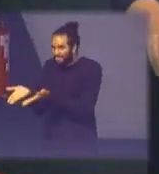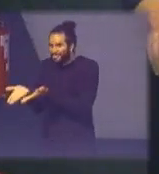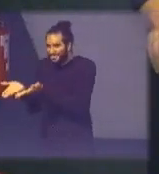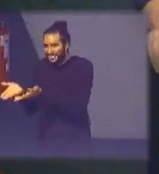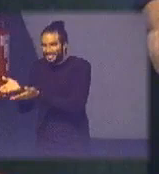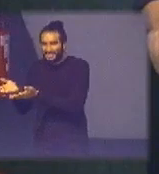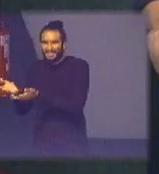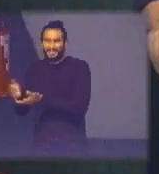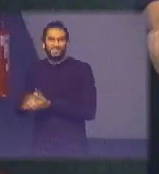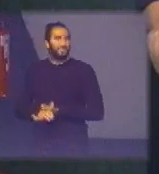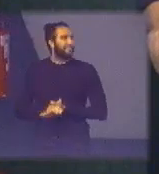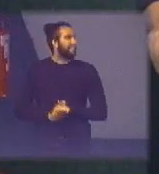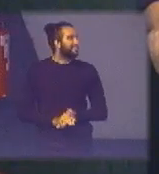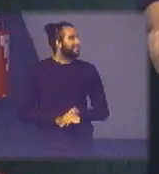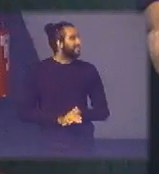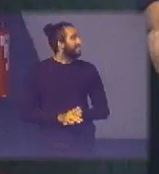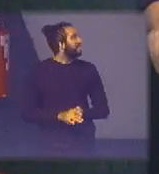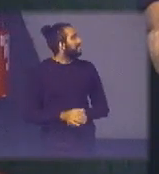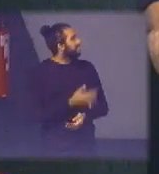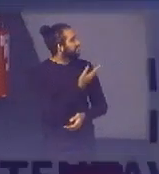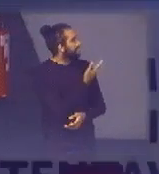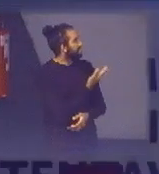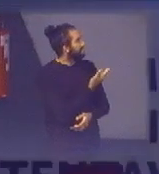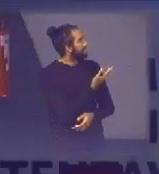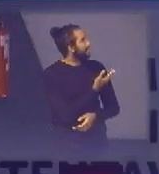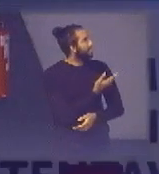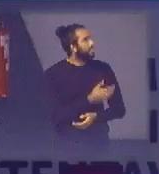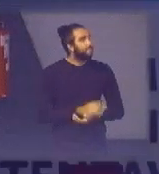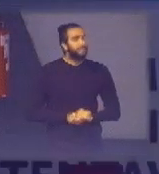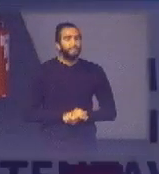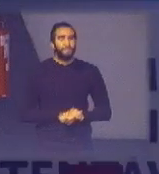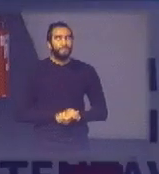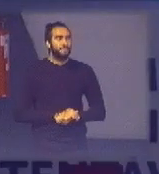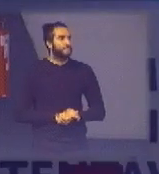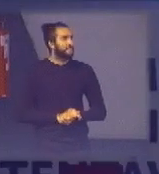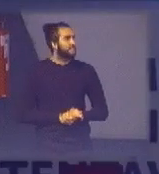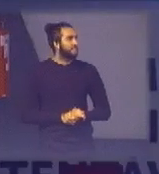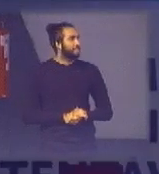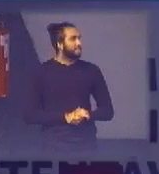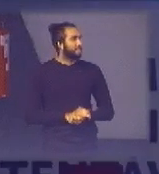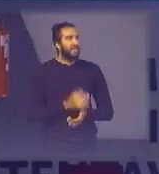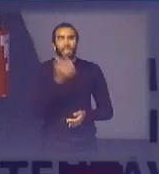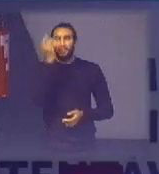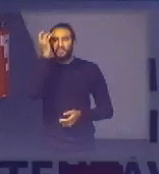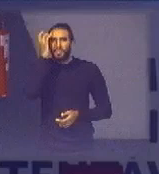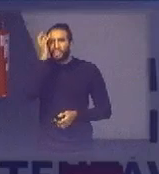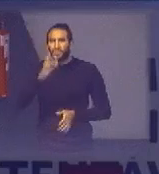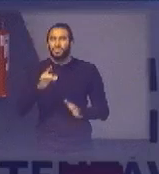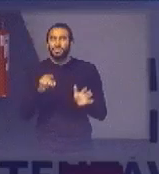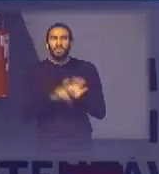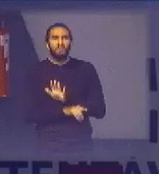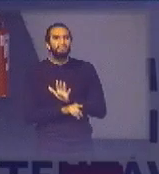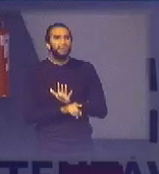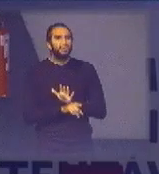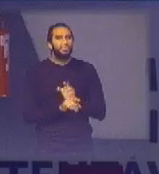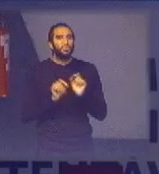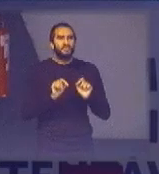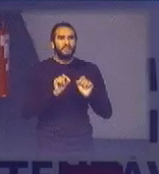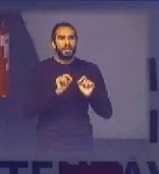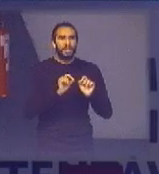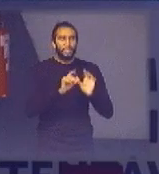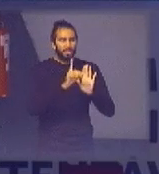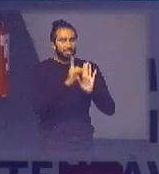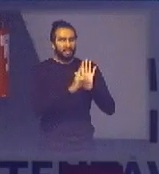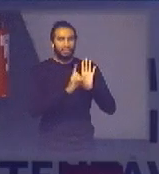existe alguma declaração de sustentabilidade para execução de contrato? quem que fez eu não entendi muito bem o que é declaração de sustentabilidade?